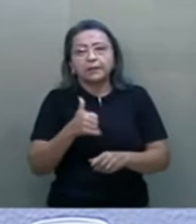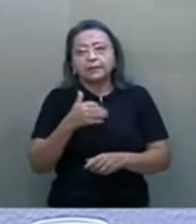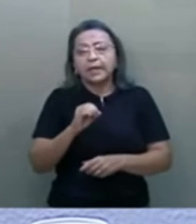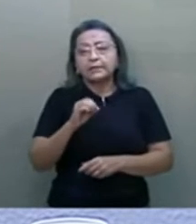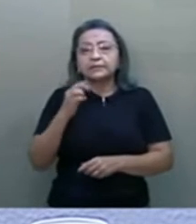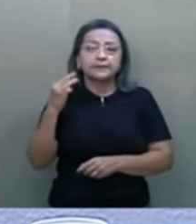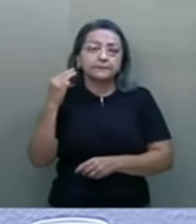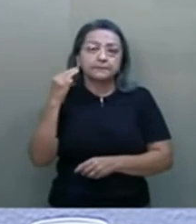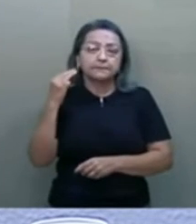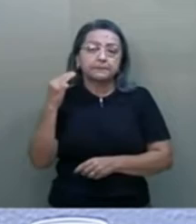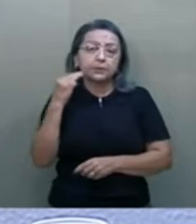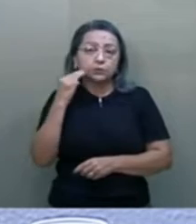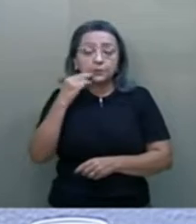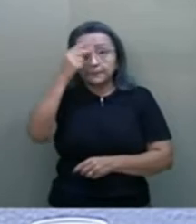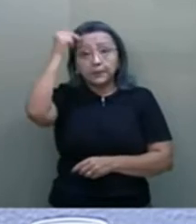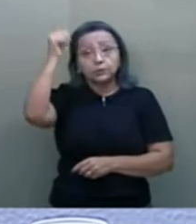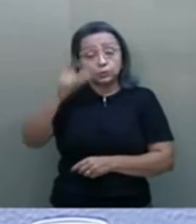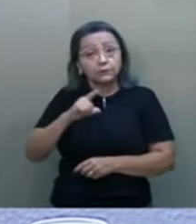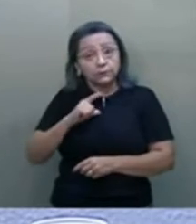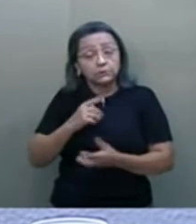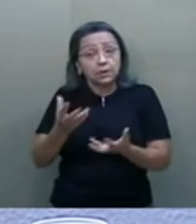milhões de pessoas que serão atendidas.